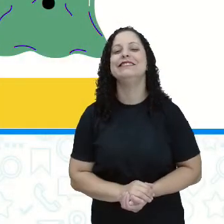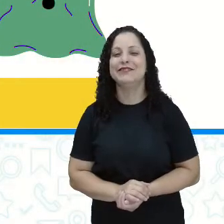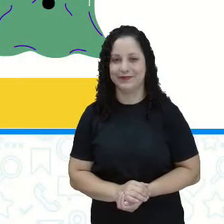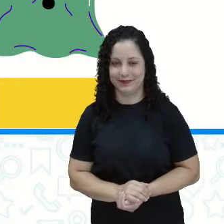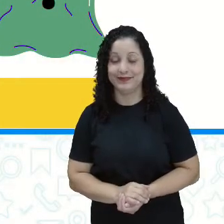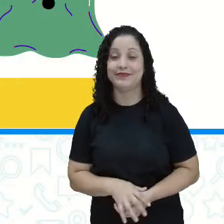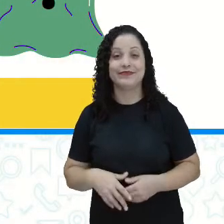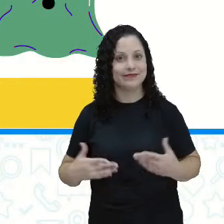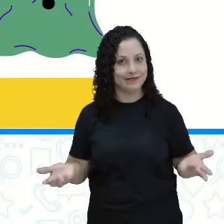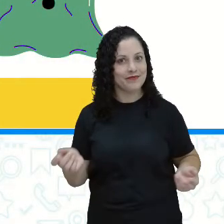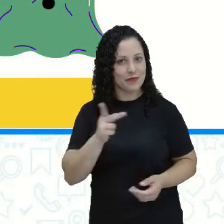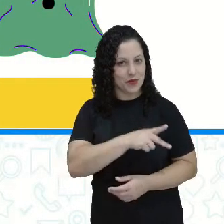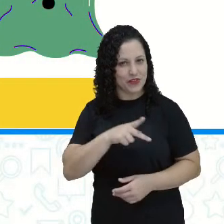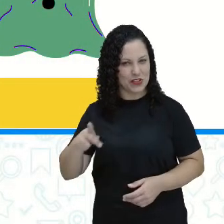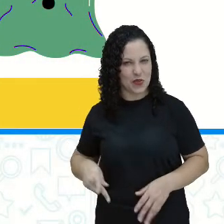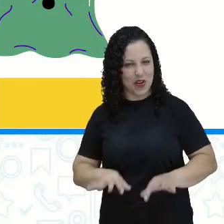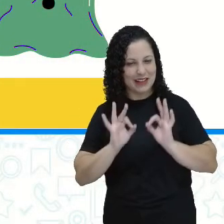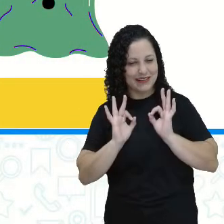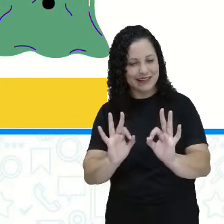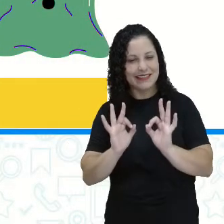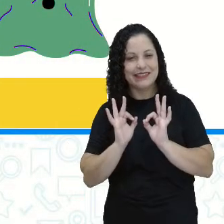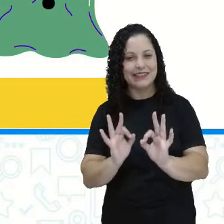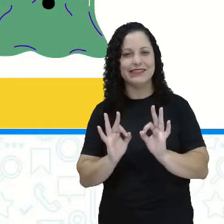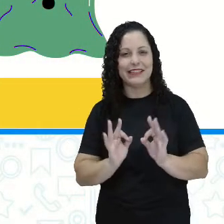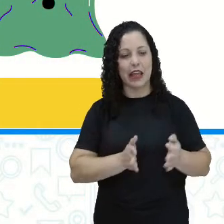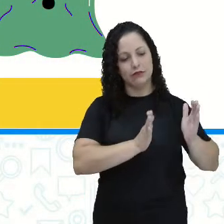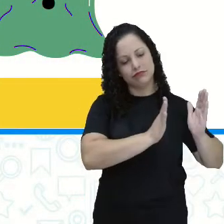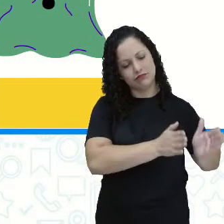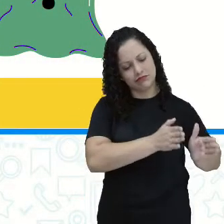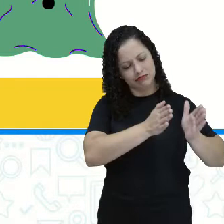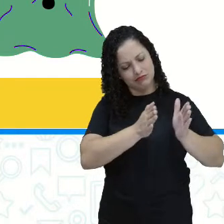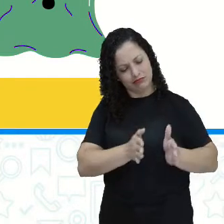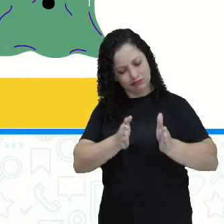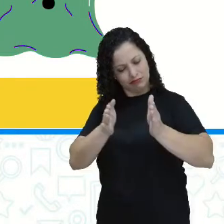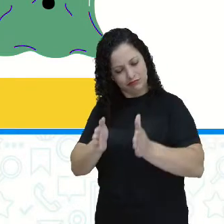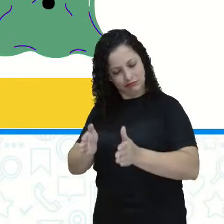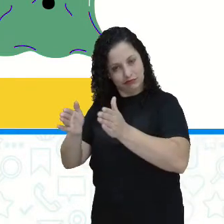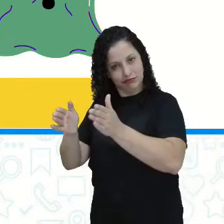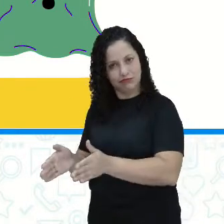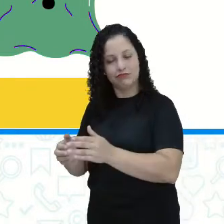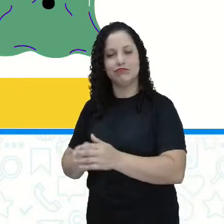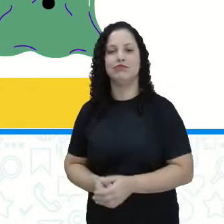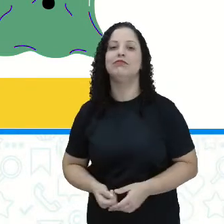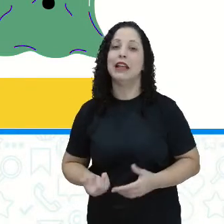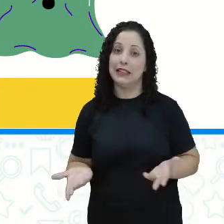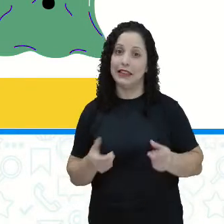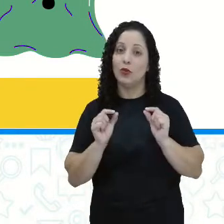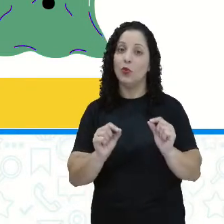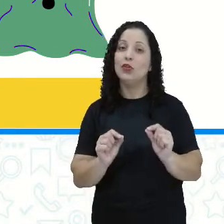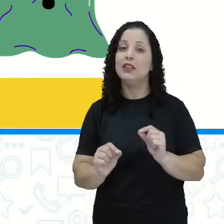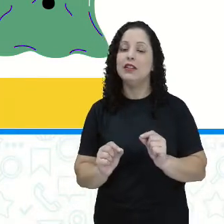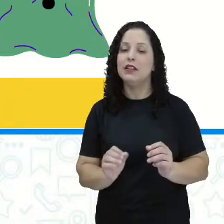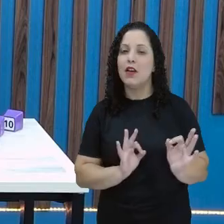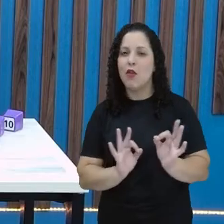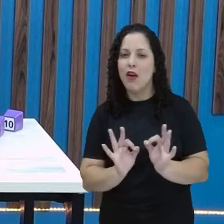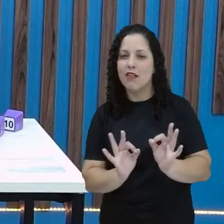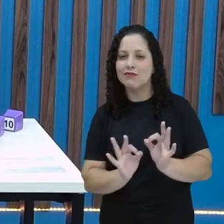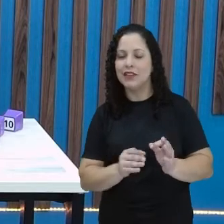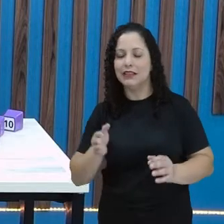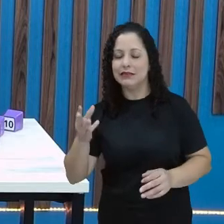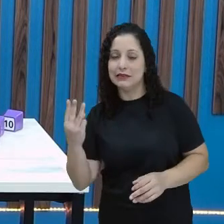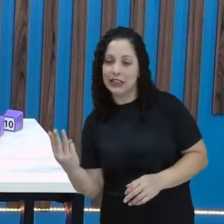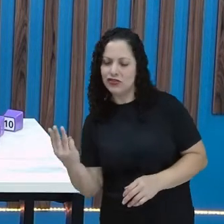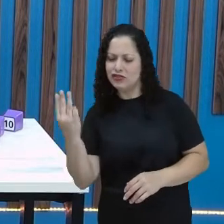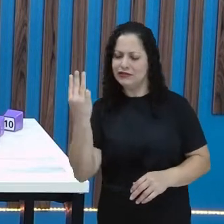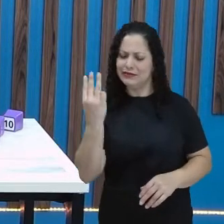Eita, professora Iris, ó. Sequência mesmo. A gente viu que foi aumentando, ó. De três em três. Foi o que a professora Iris mencionou. Olha aí.